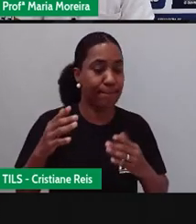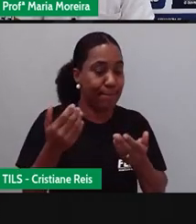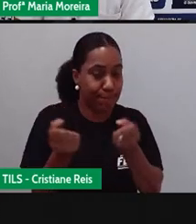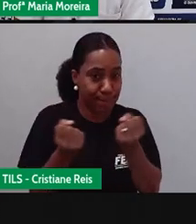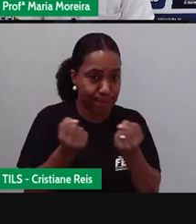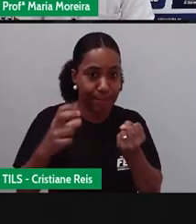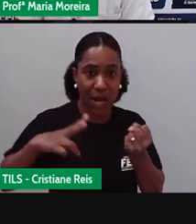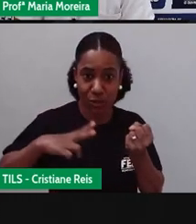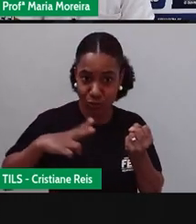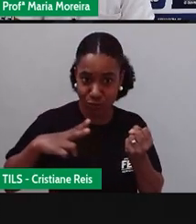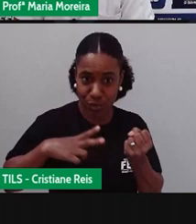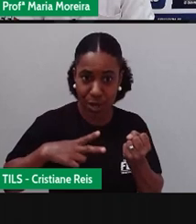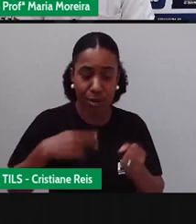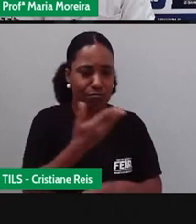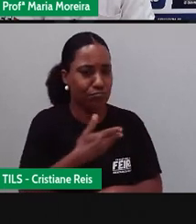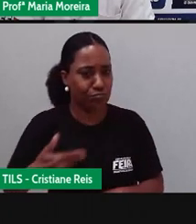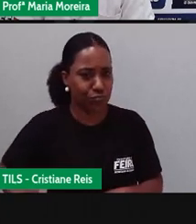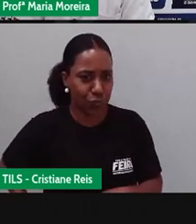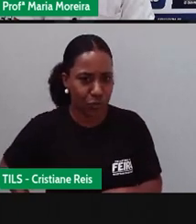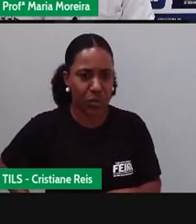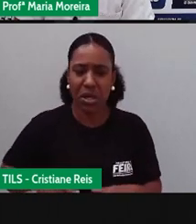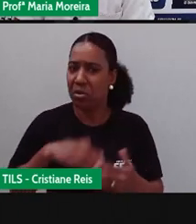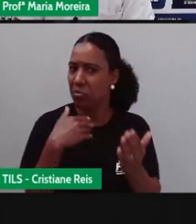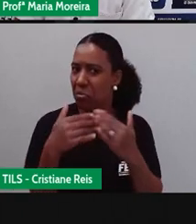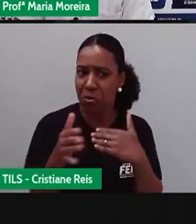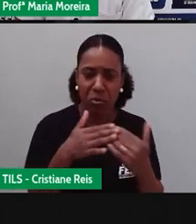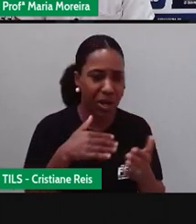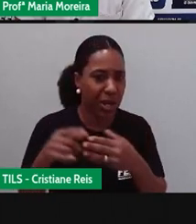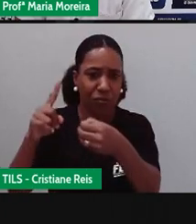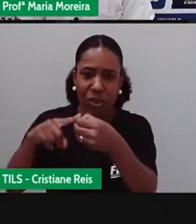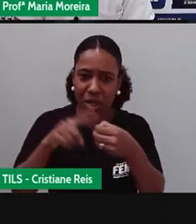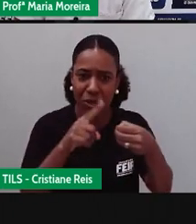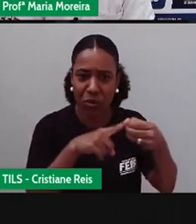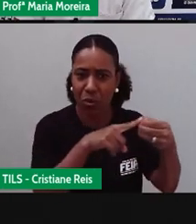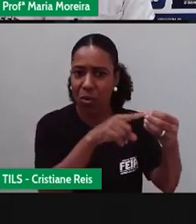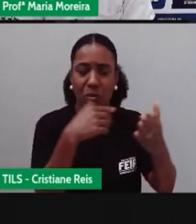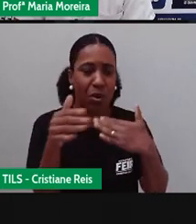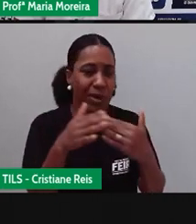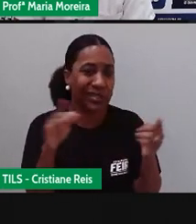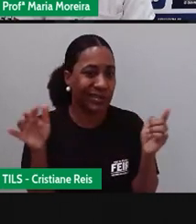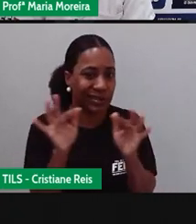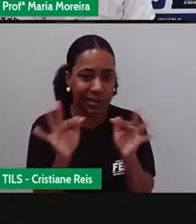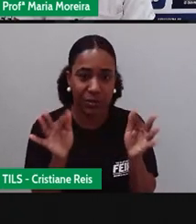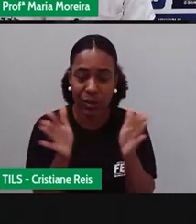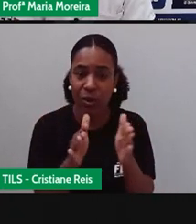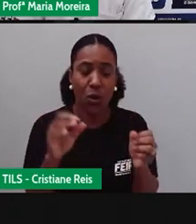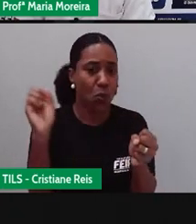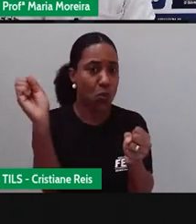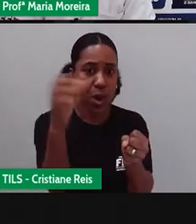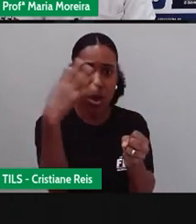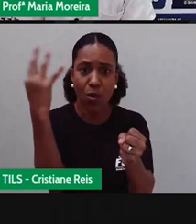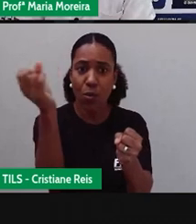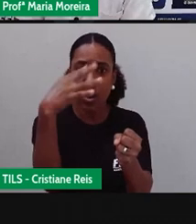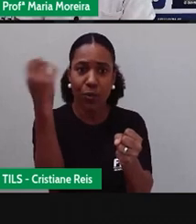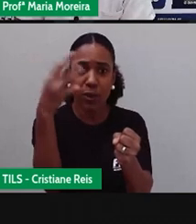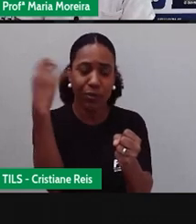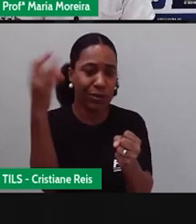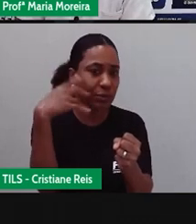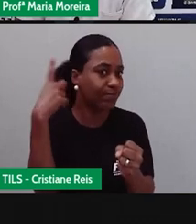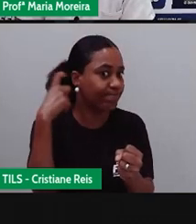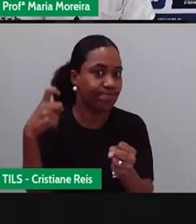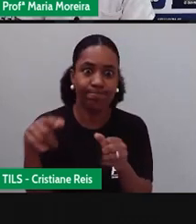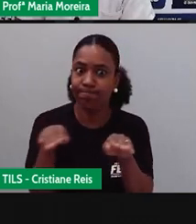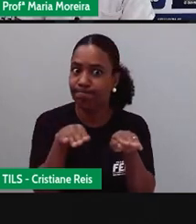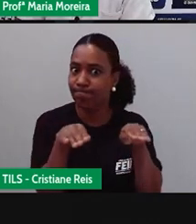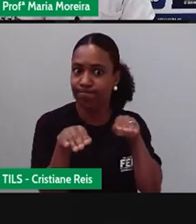ambulância que está vindo da cidade de Zia do Interior. Não importa, ligou a sirene, tem que dar